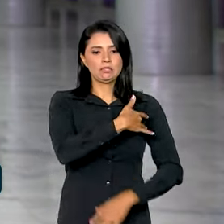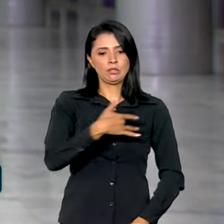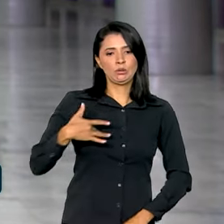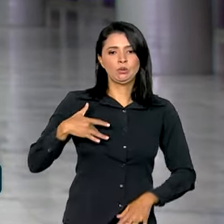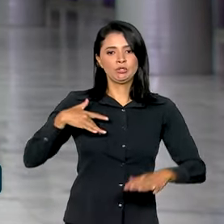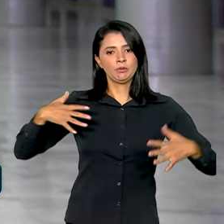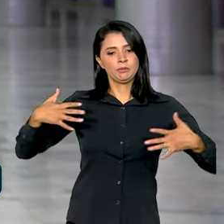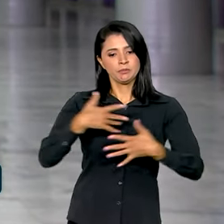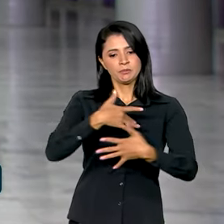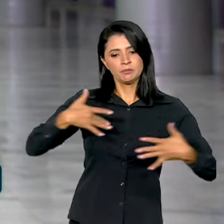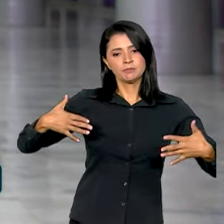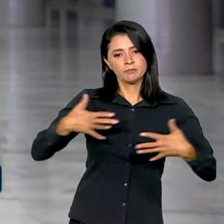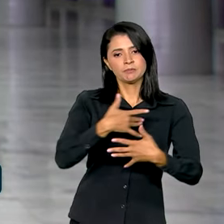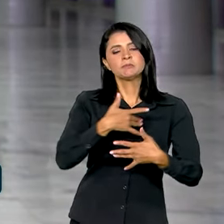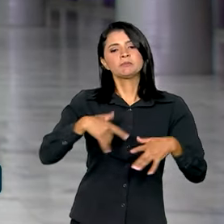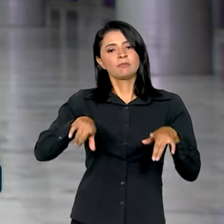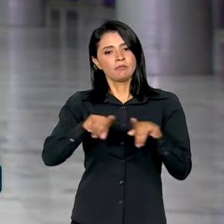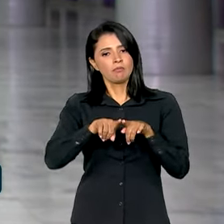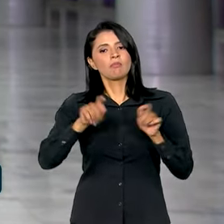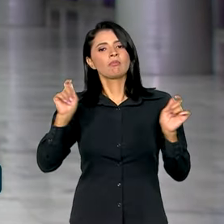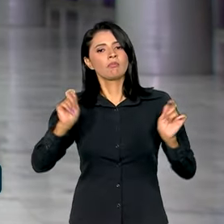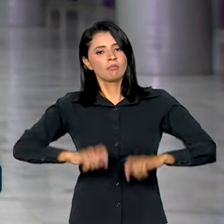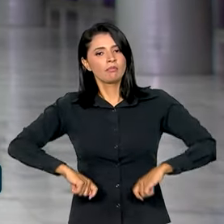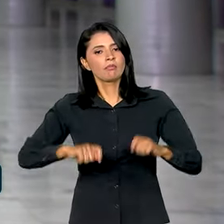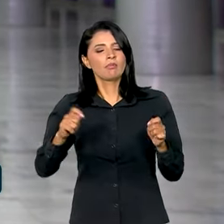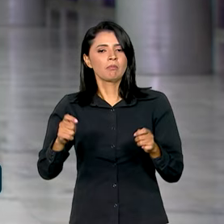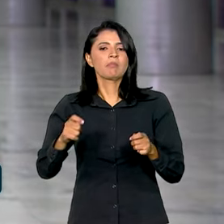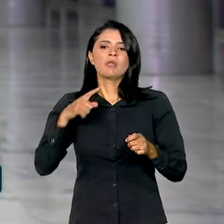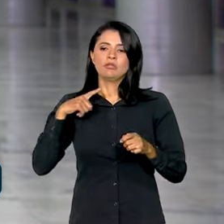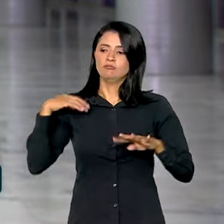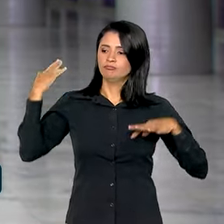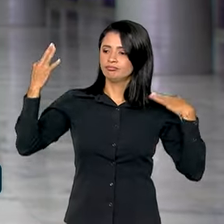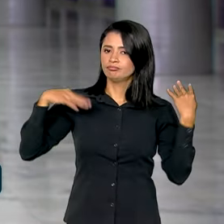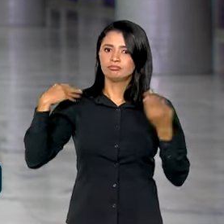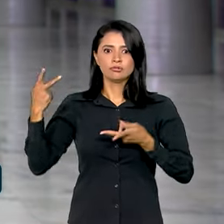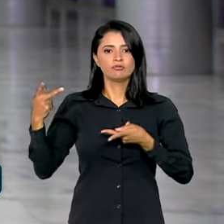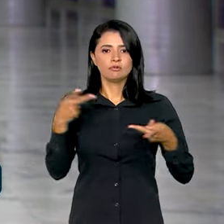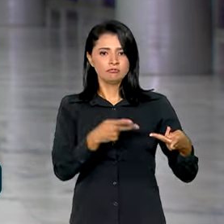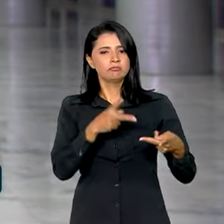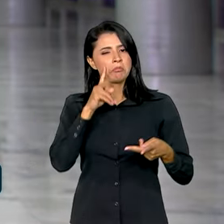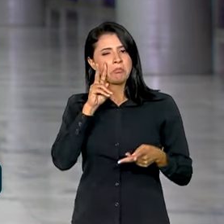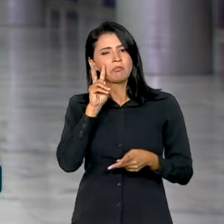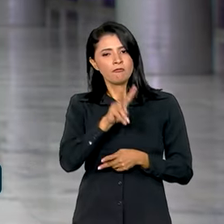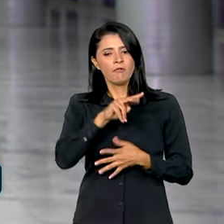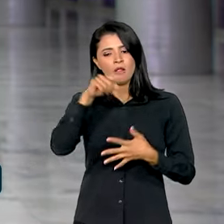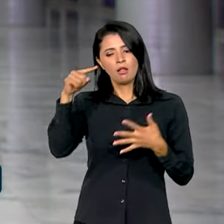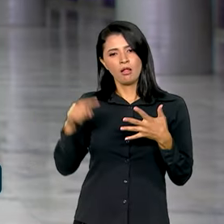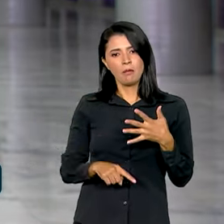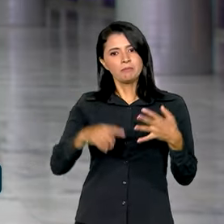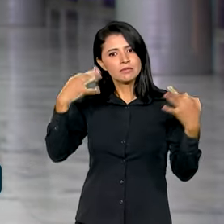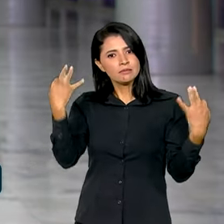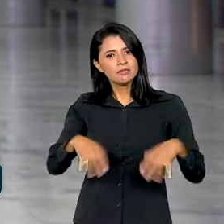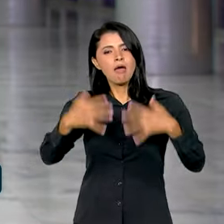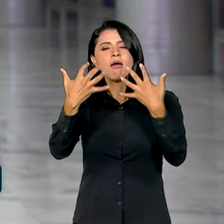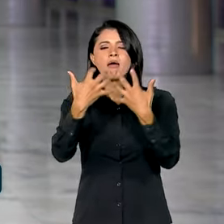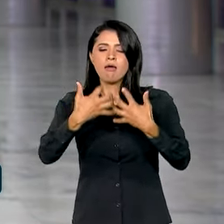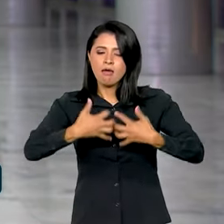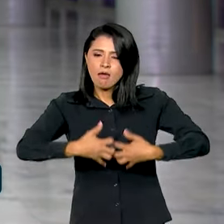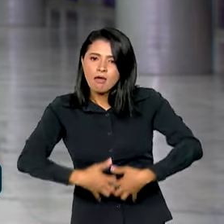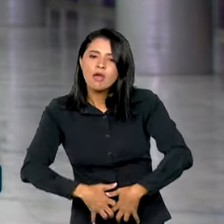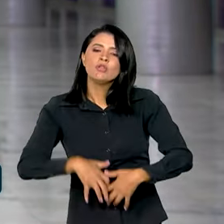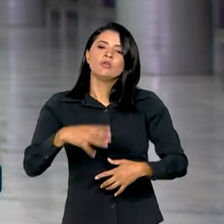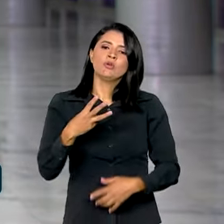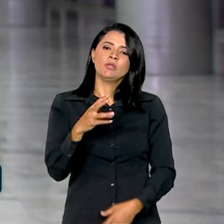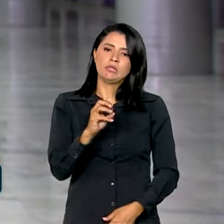mobilidade urbana e também capacidade de carga turística. São previstos para tudo isso funcionar e são previstos